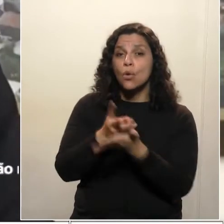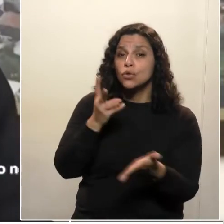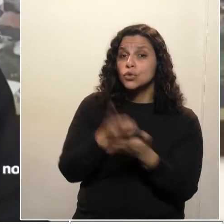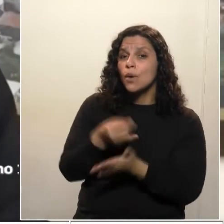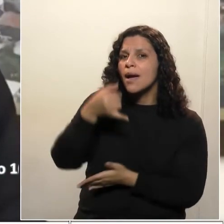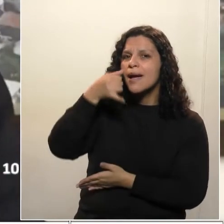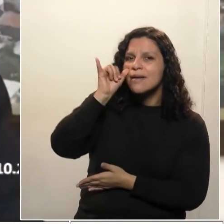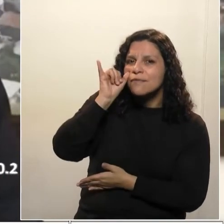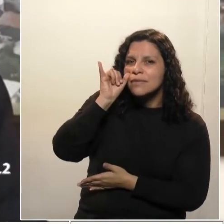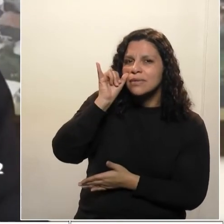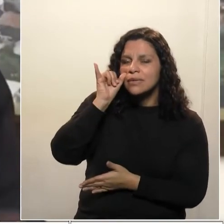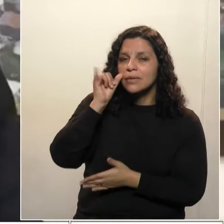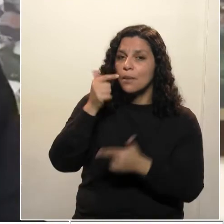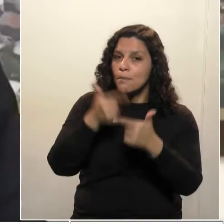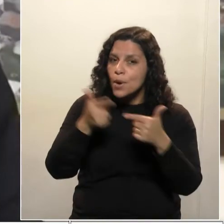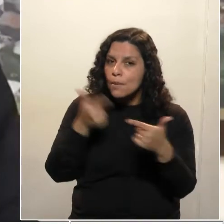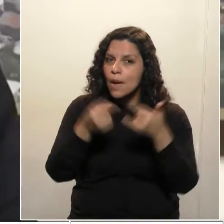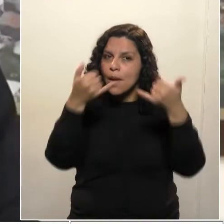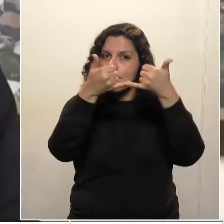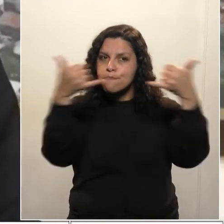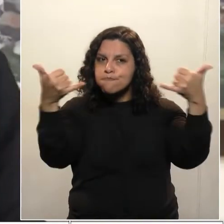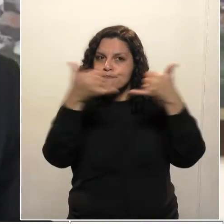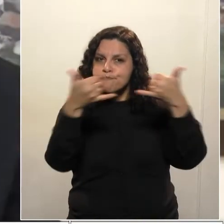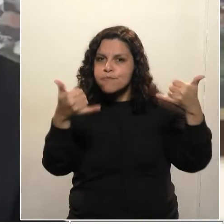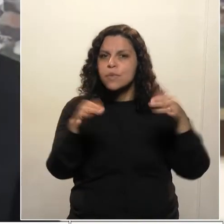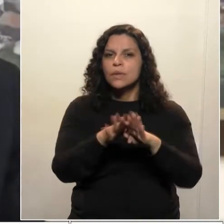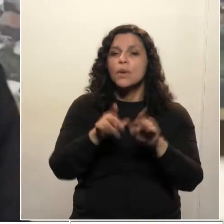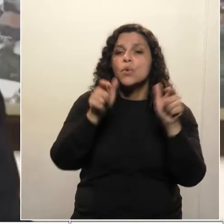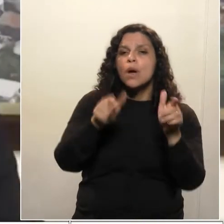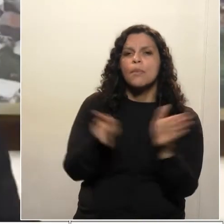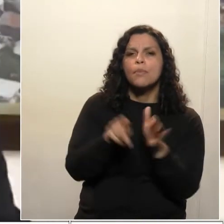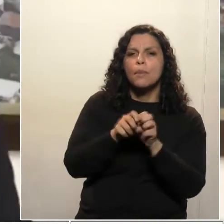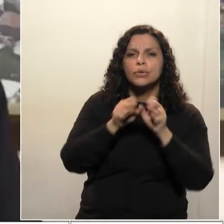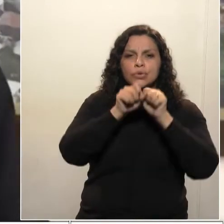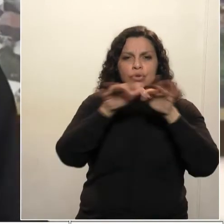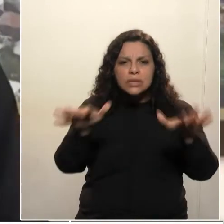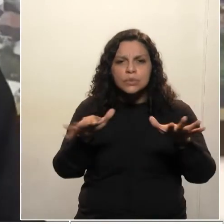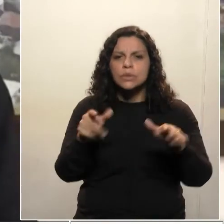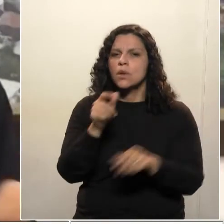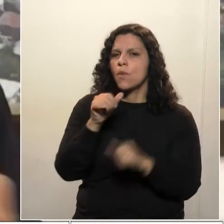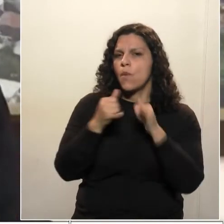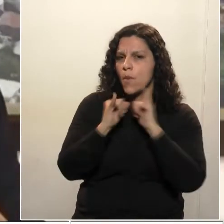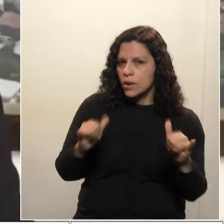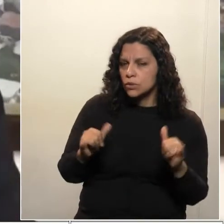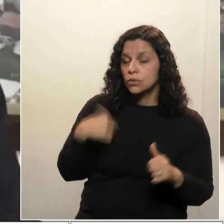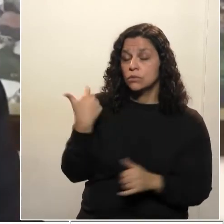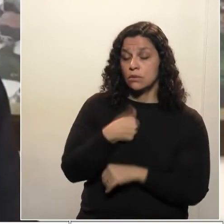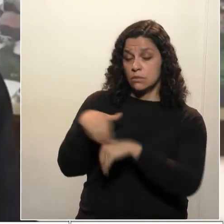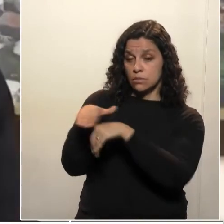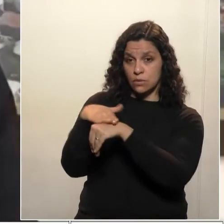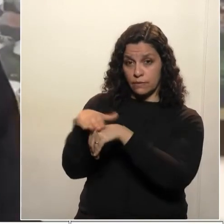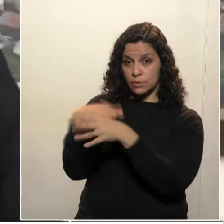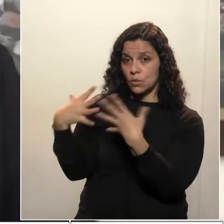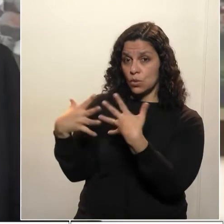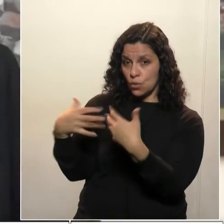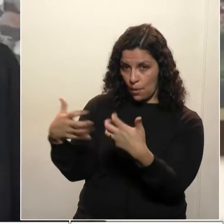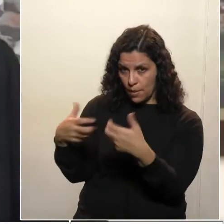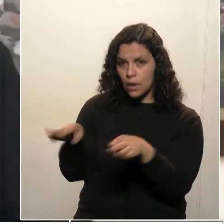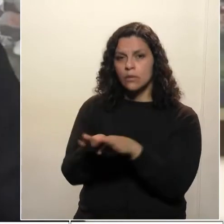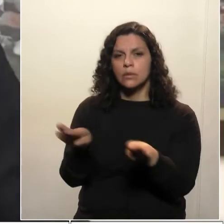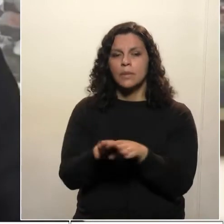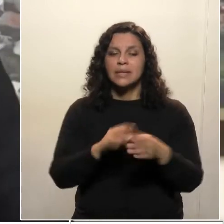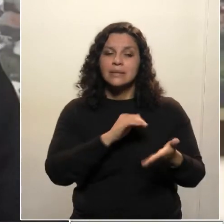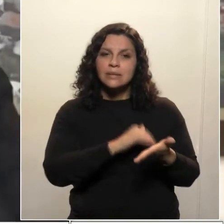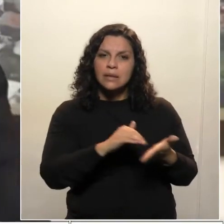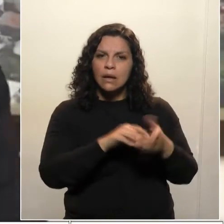preventiva das redes de fornecimento de energia elétrica. E com a Coppel e com a Secretaria da